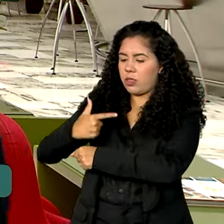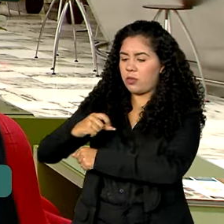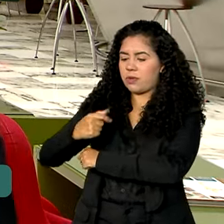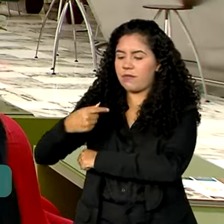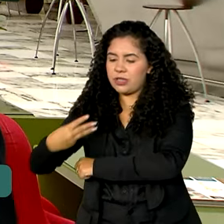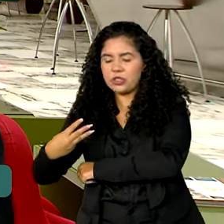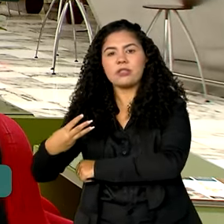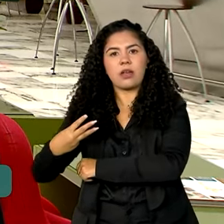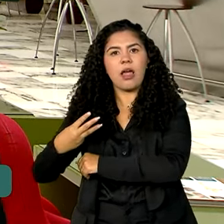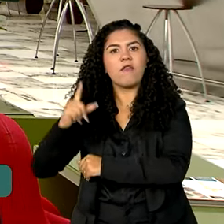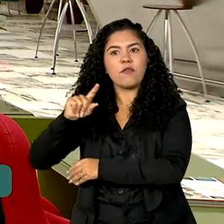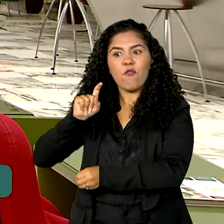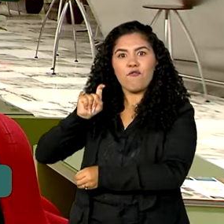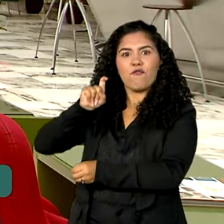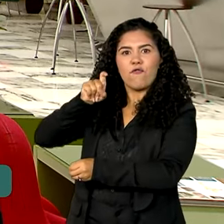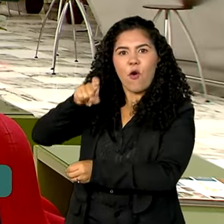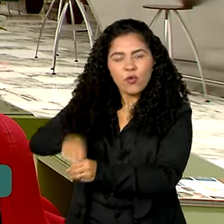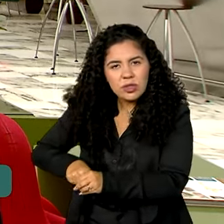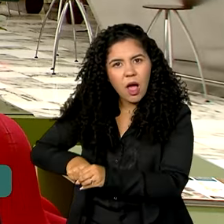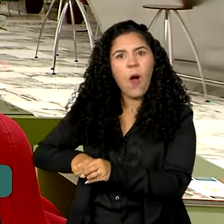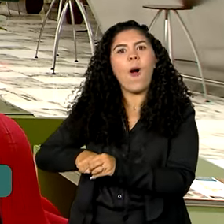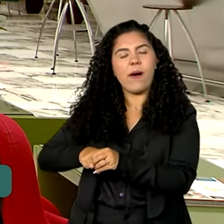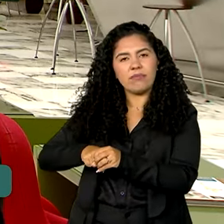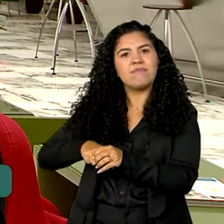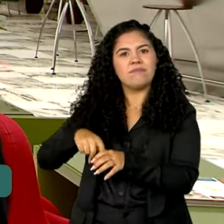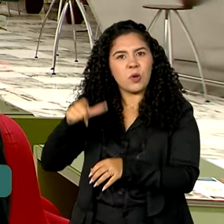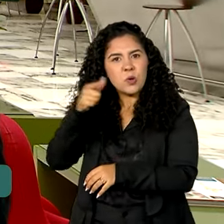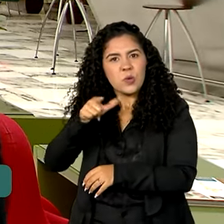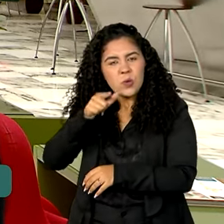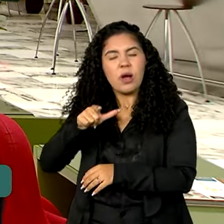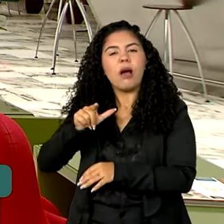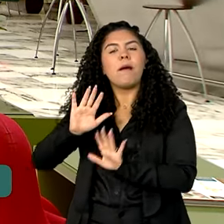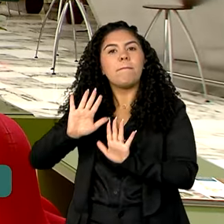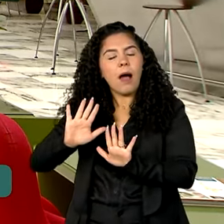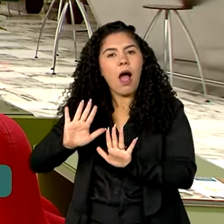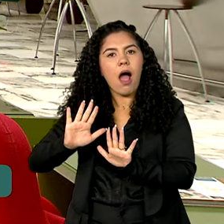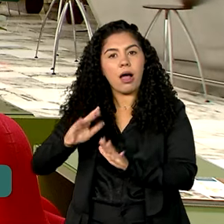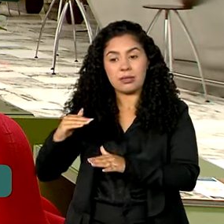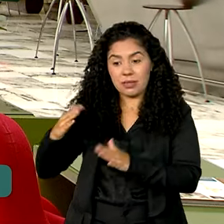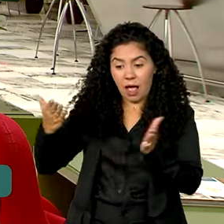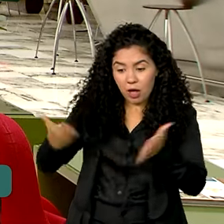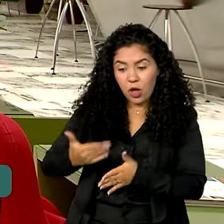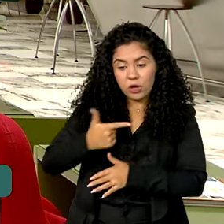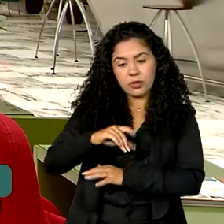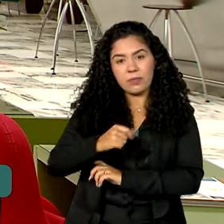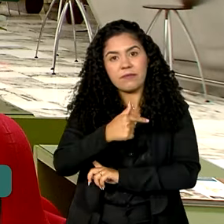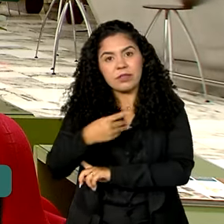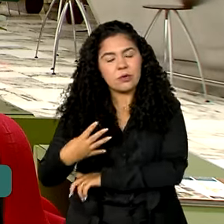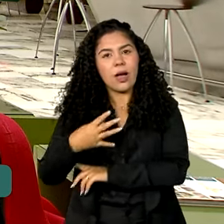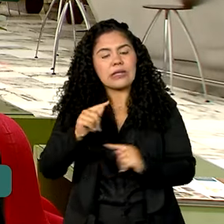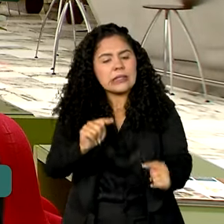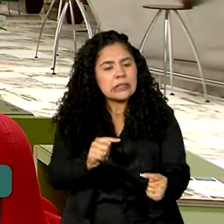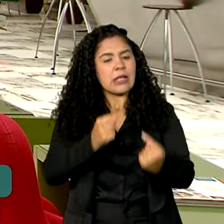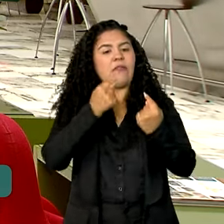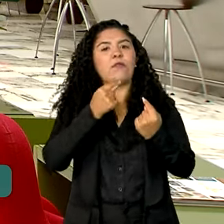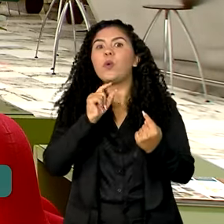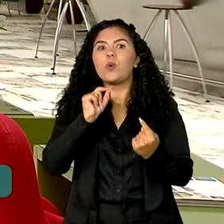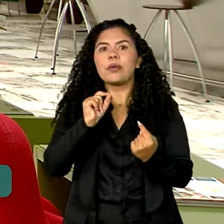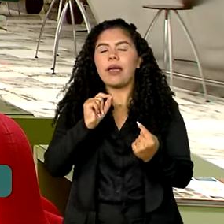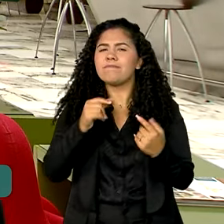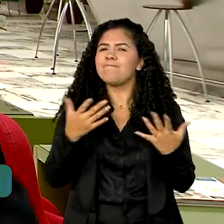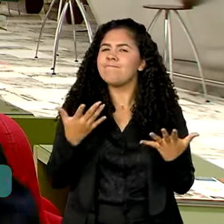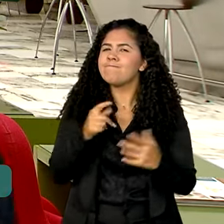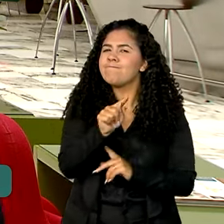retomada, né? A gente teve uma grande retomada em 2023. E o grande desafio, a grande pergunta era o que? 2024,